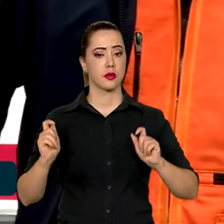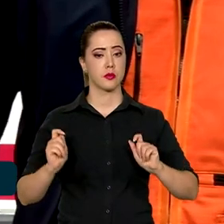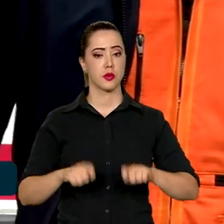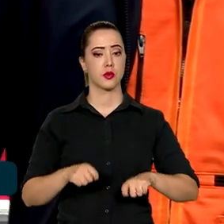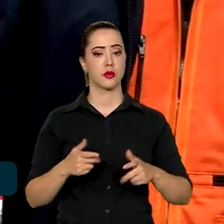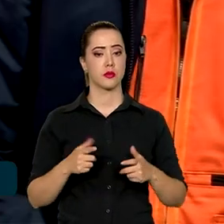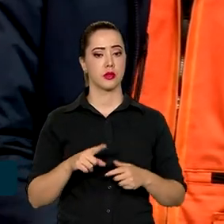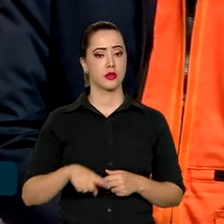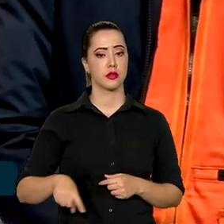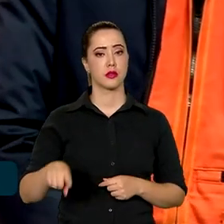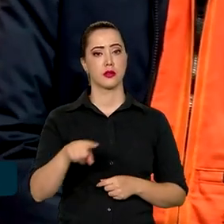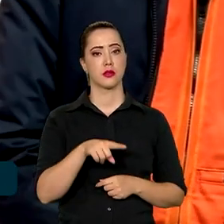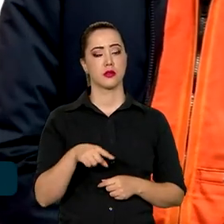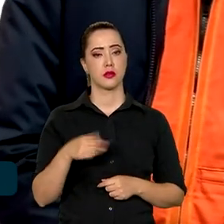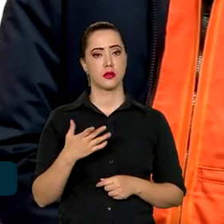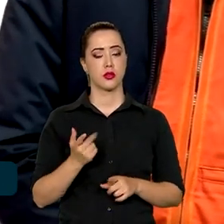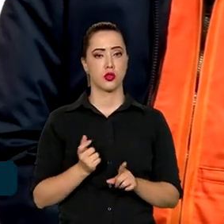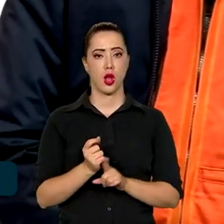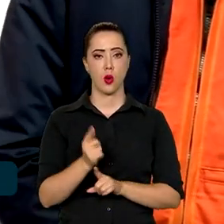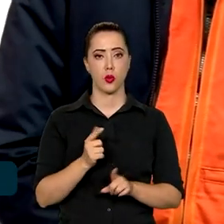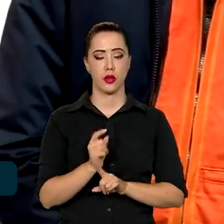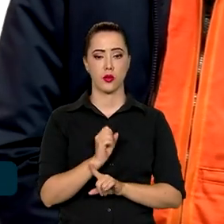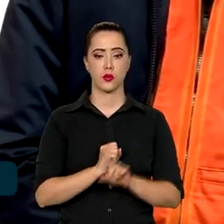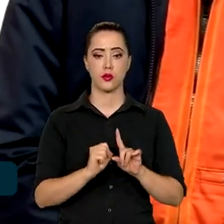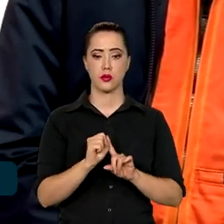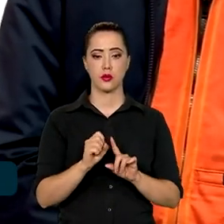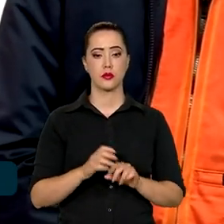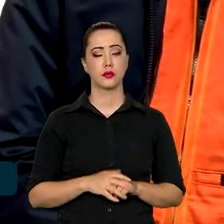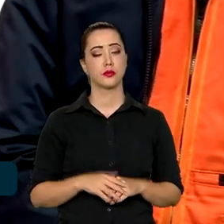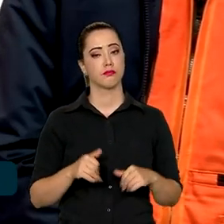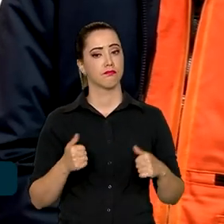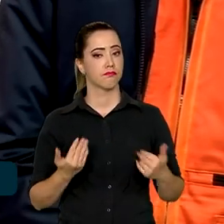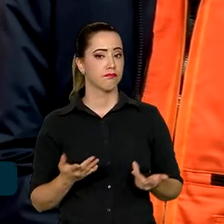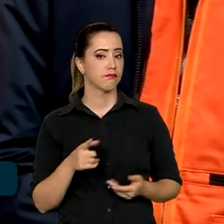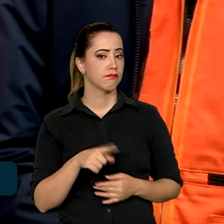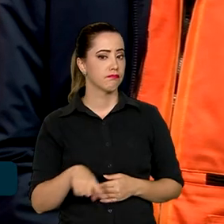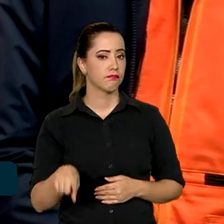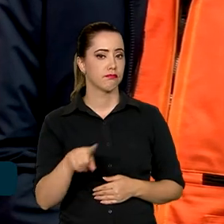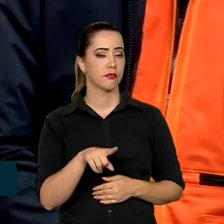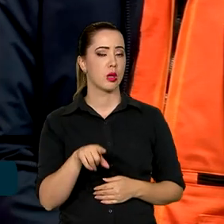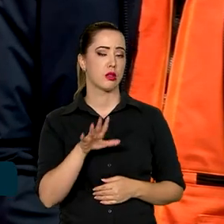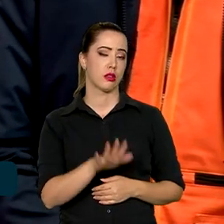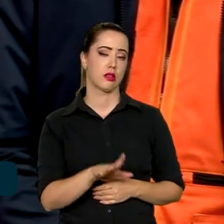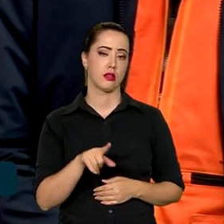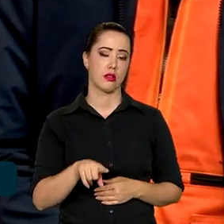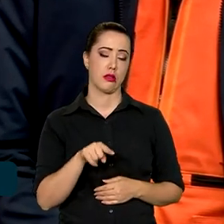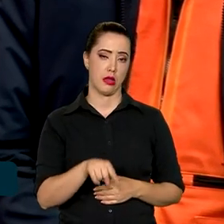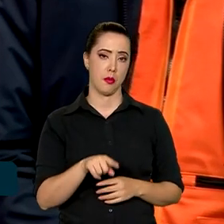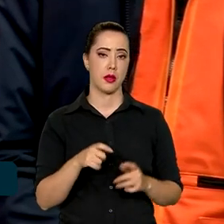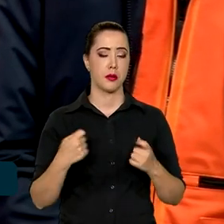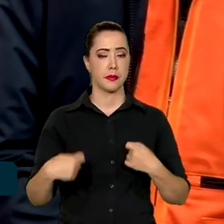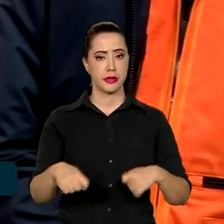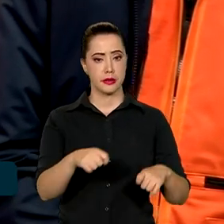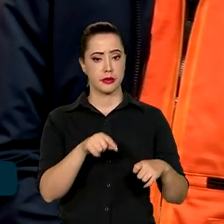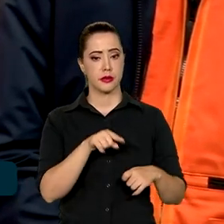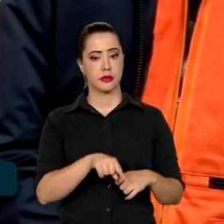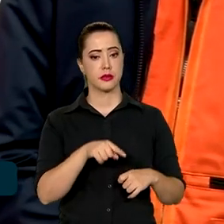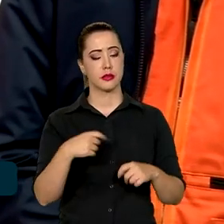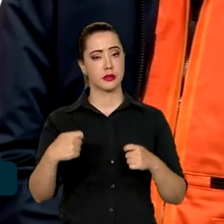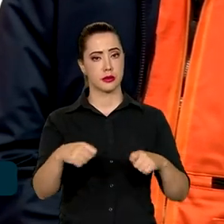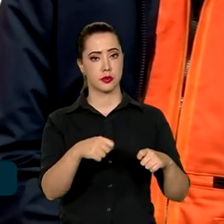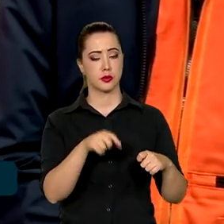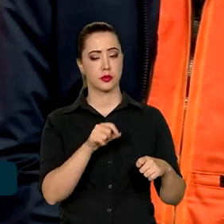de aluguel social. Então, que ali também haveria a